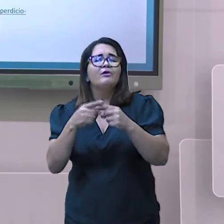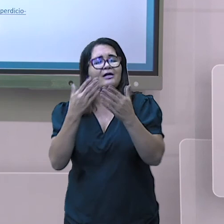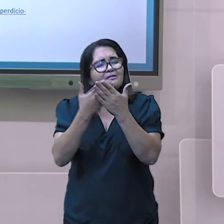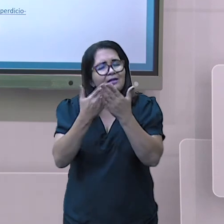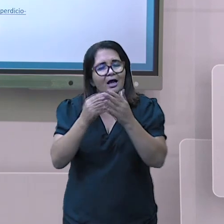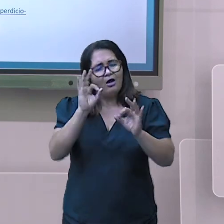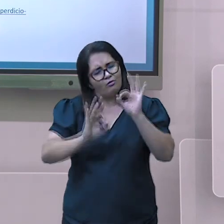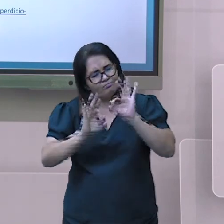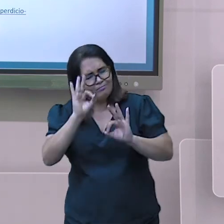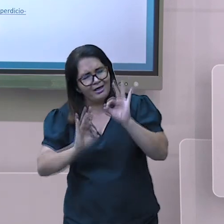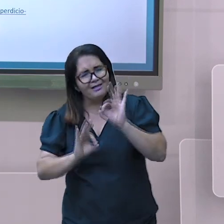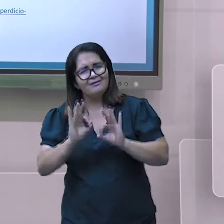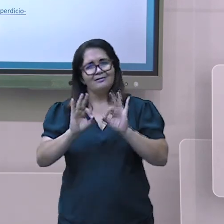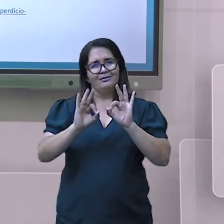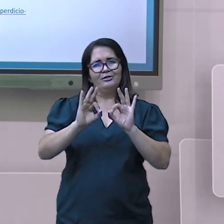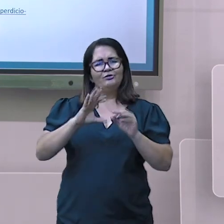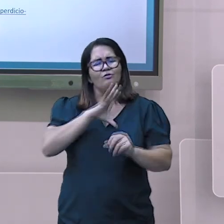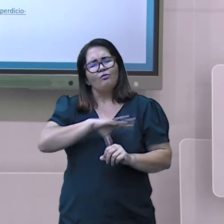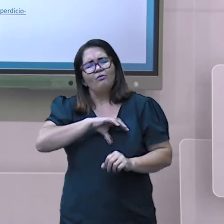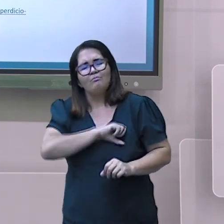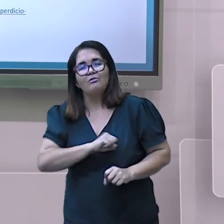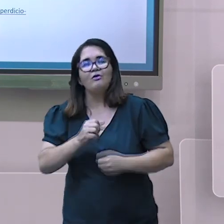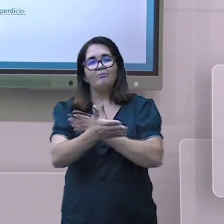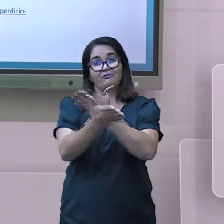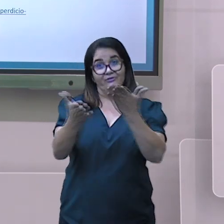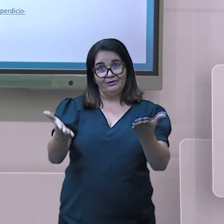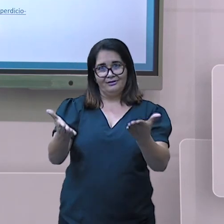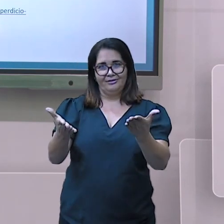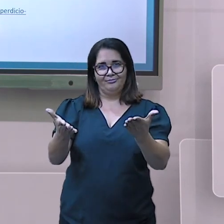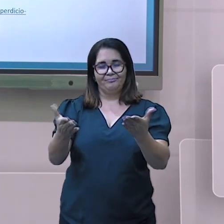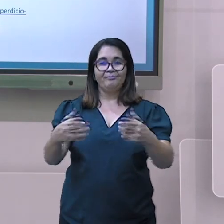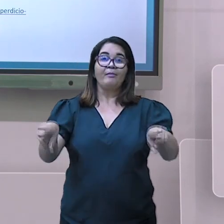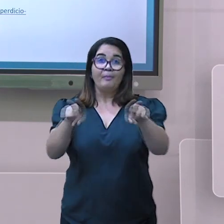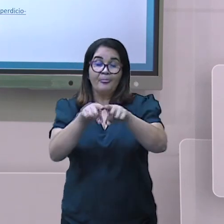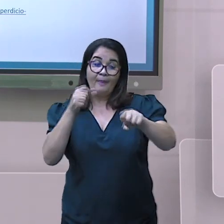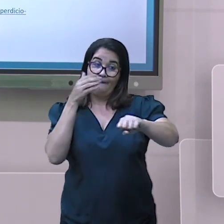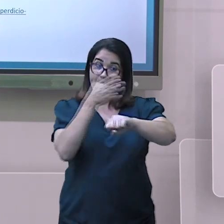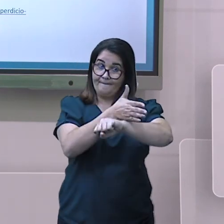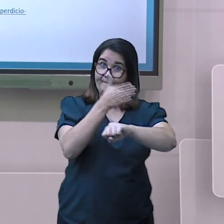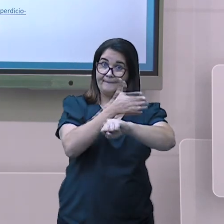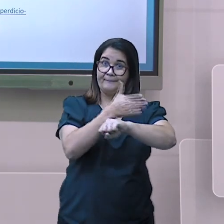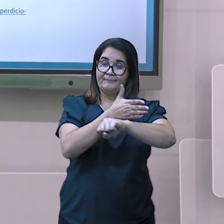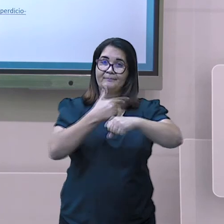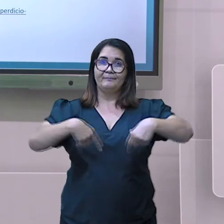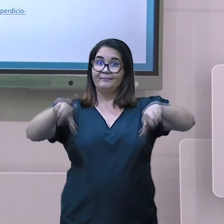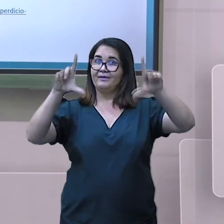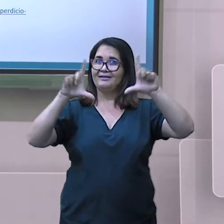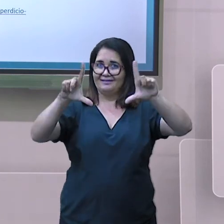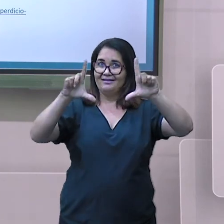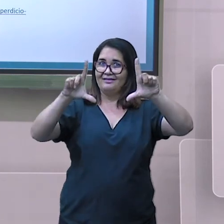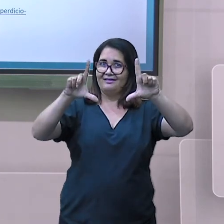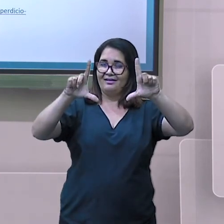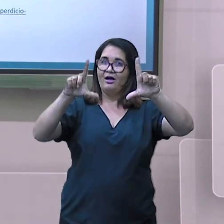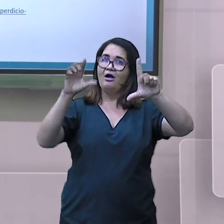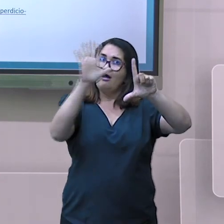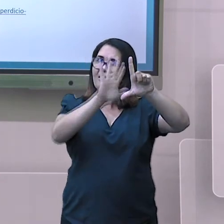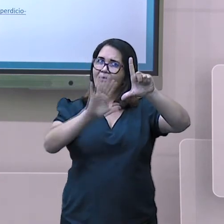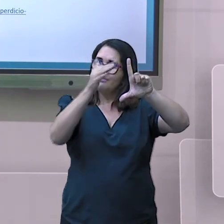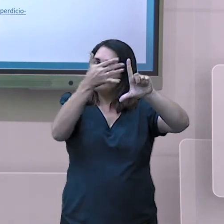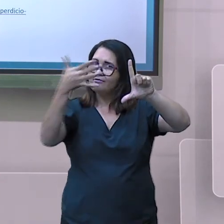carinho para vocês. E para acessar as nossas atividades na plataforma smedgv.com.br